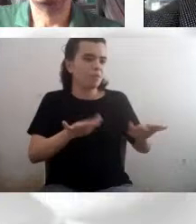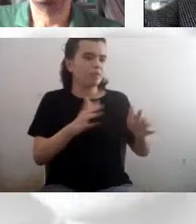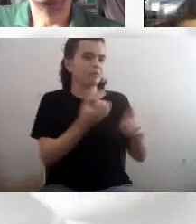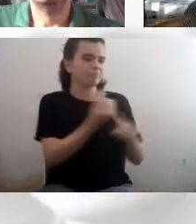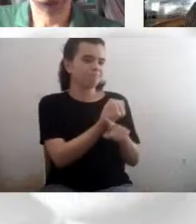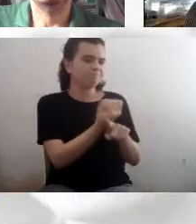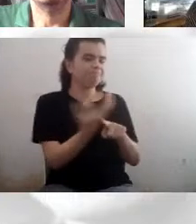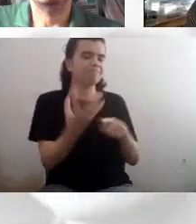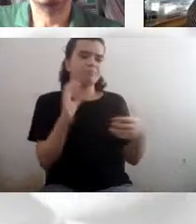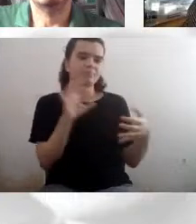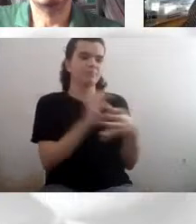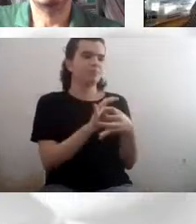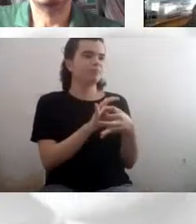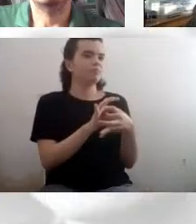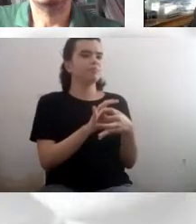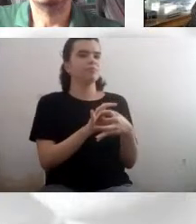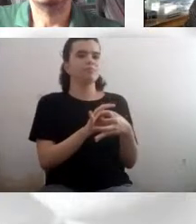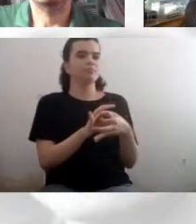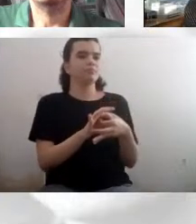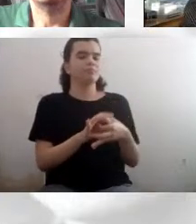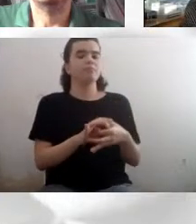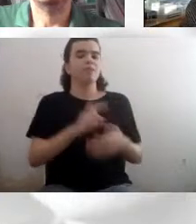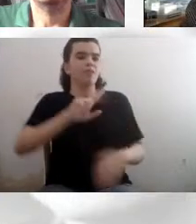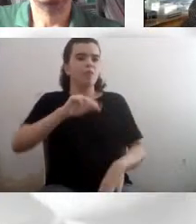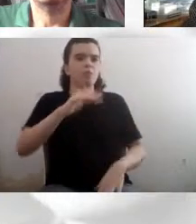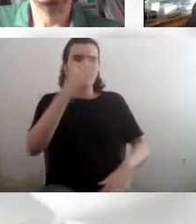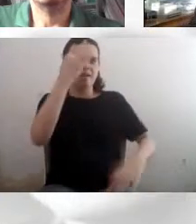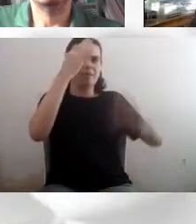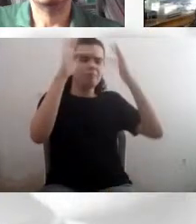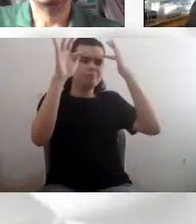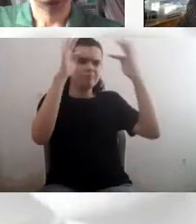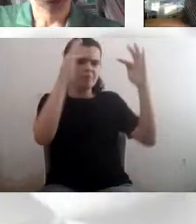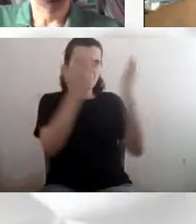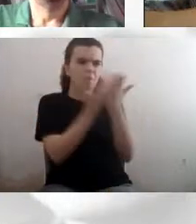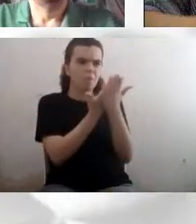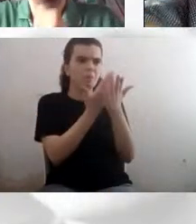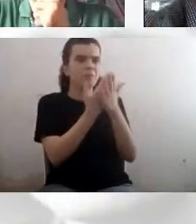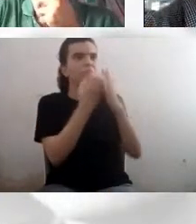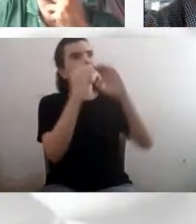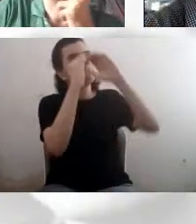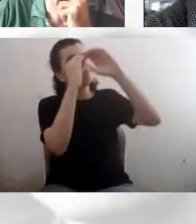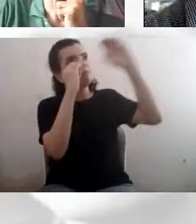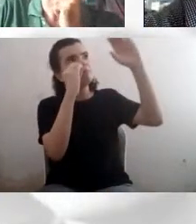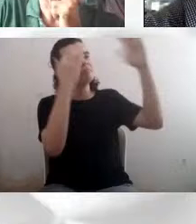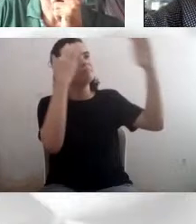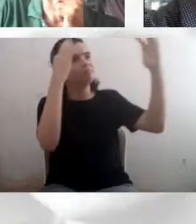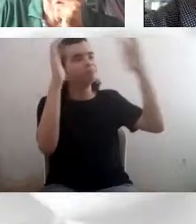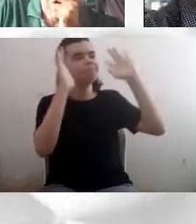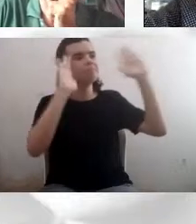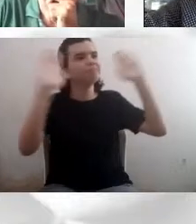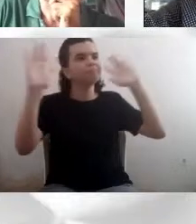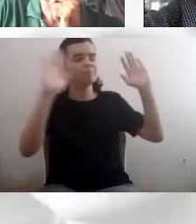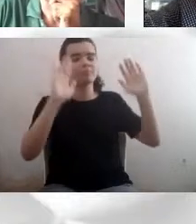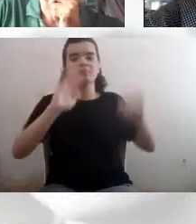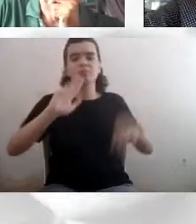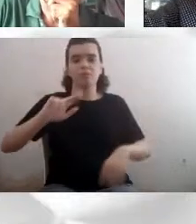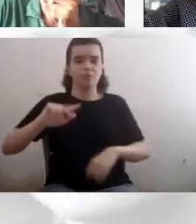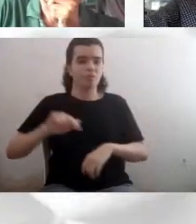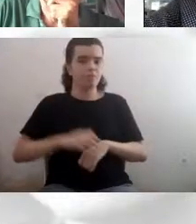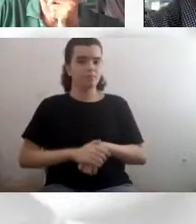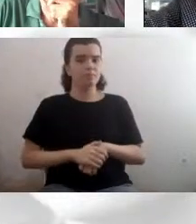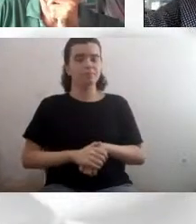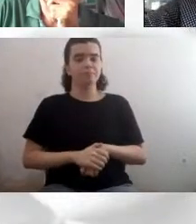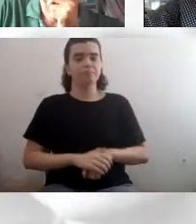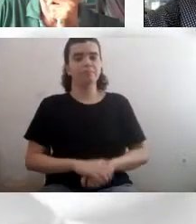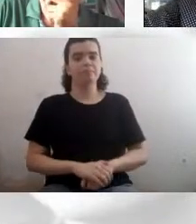fazer filosofia olhando para o céu, não é isso que a gente faz, a gente faz até filosofia natural, que é o nome